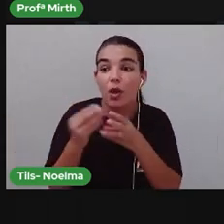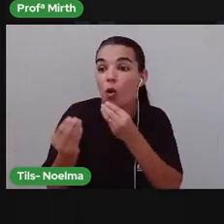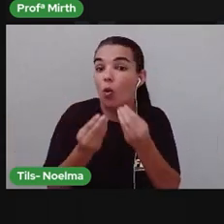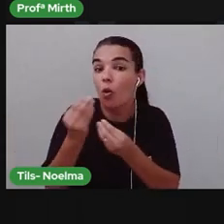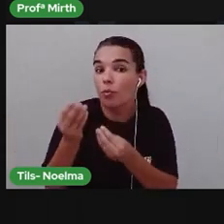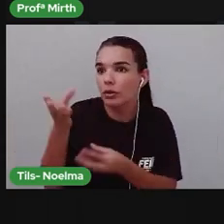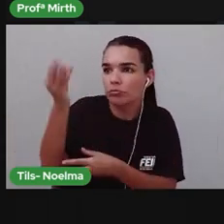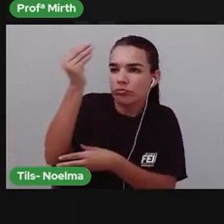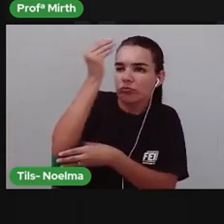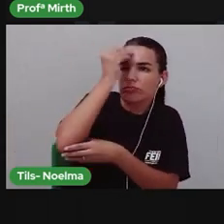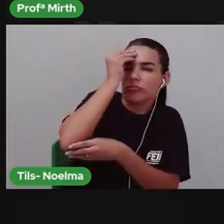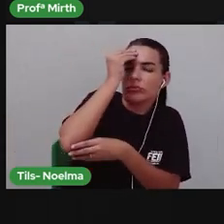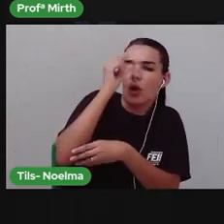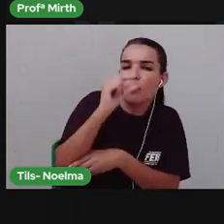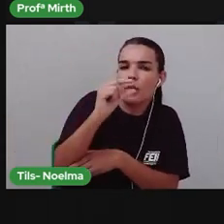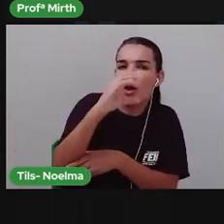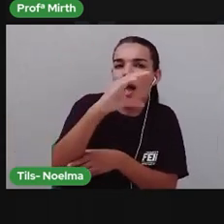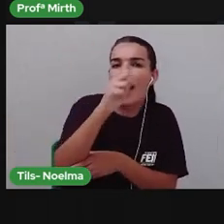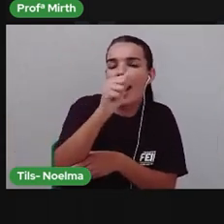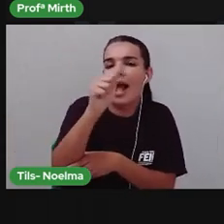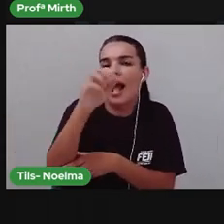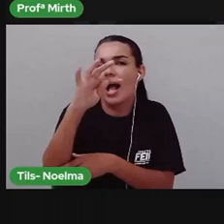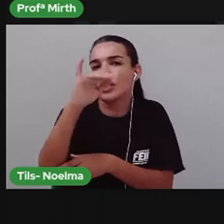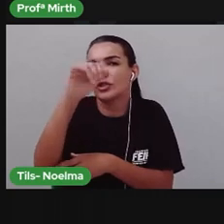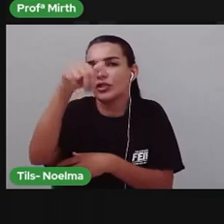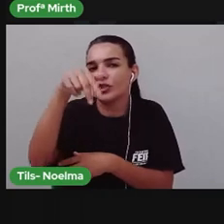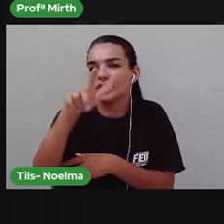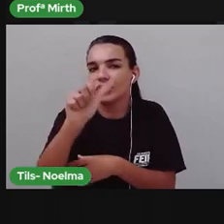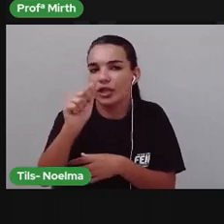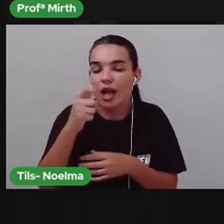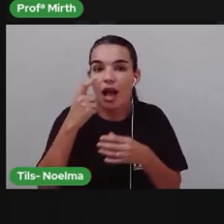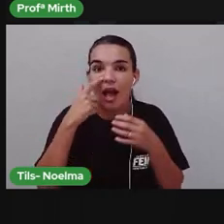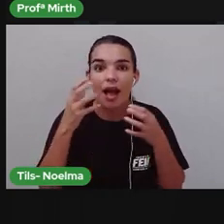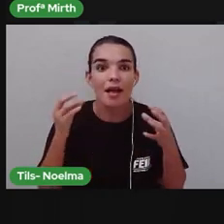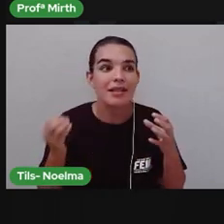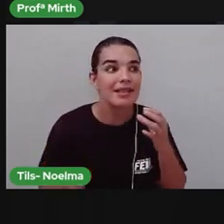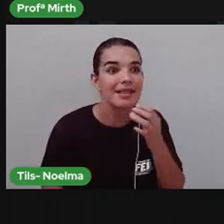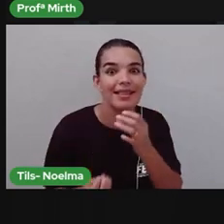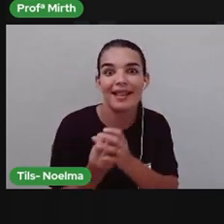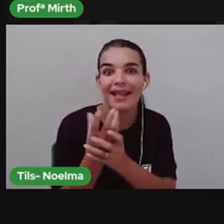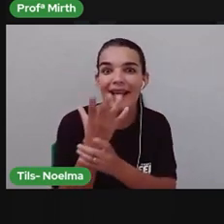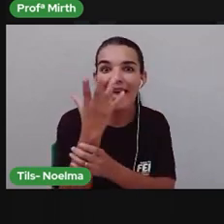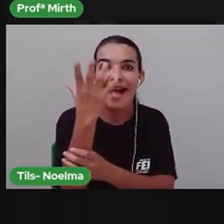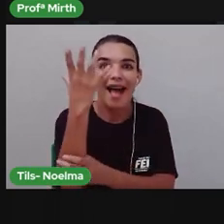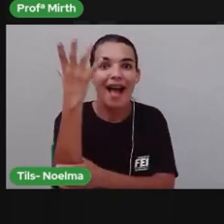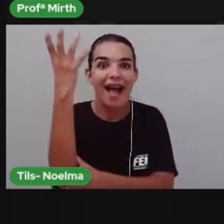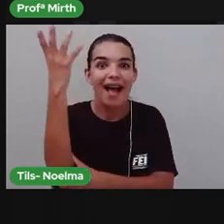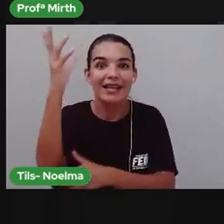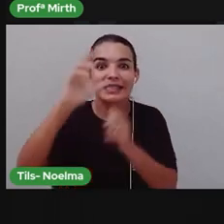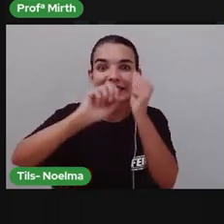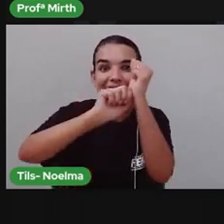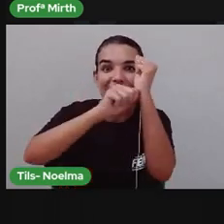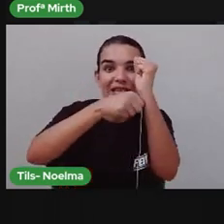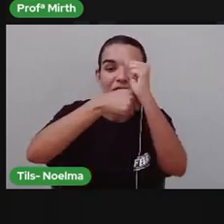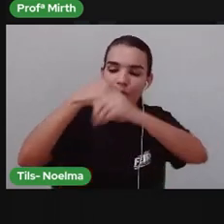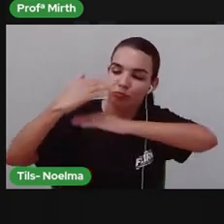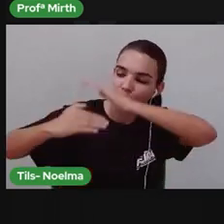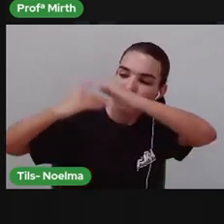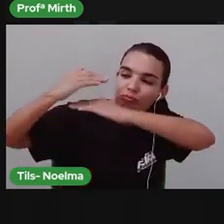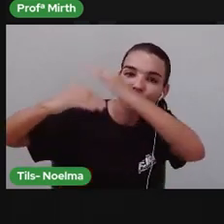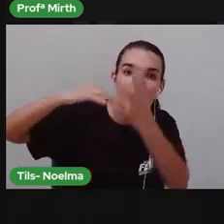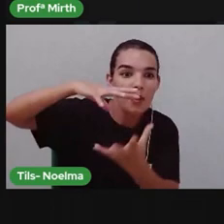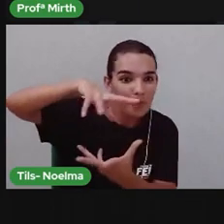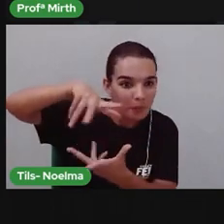entendemos Um pouco Do que é a caatinga Nós conseguimos Desvendar até mesmo Certos mistérios Da evolução Do nosso planeta